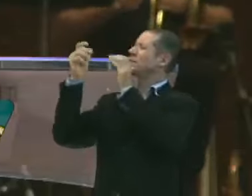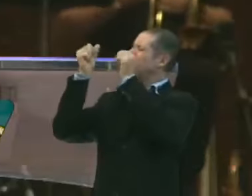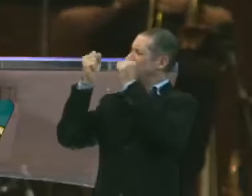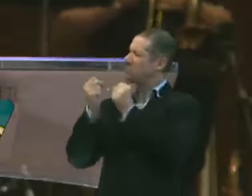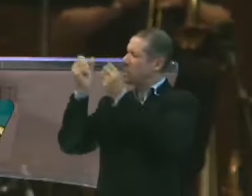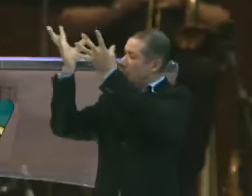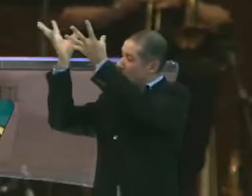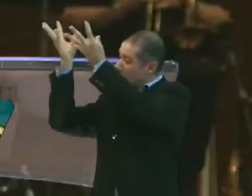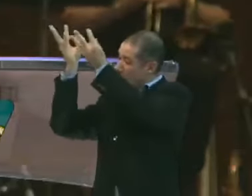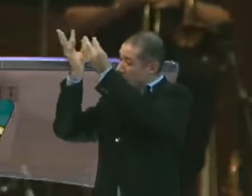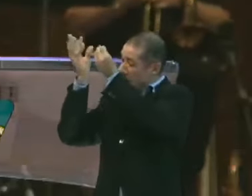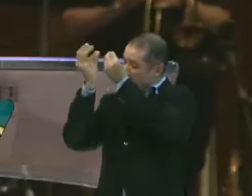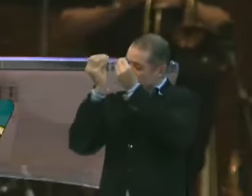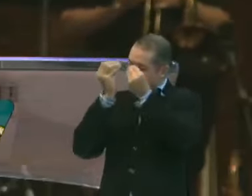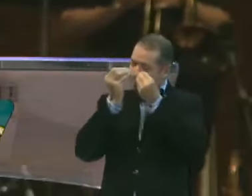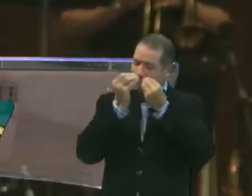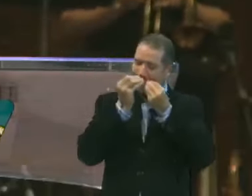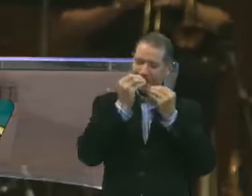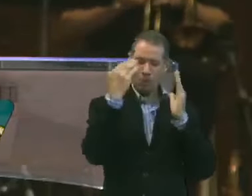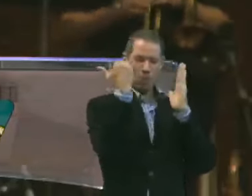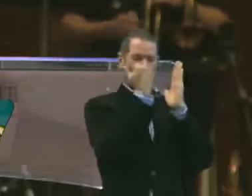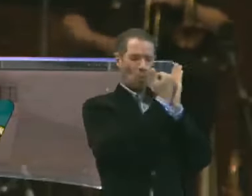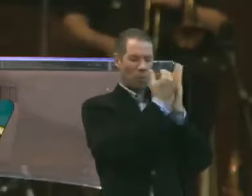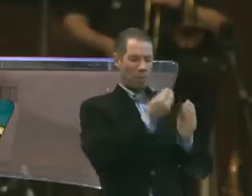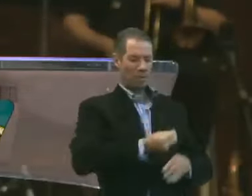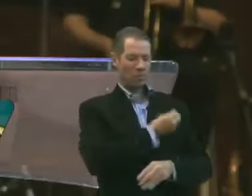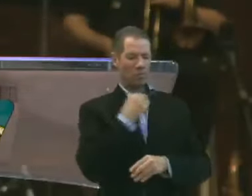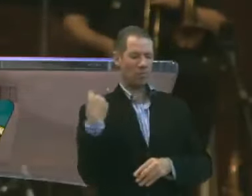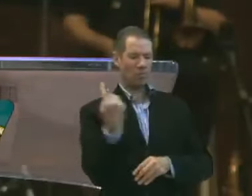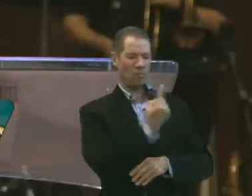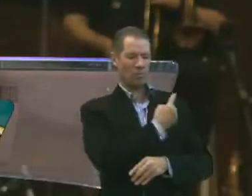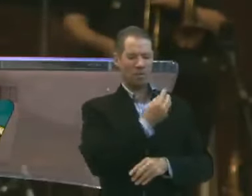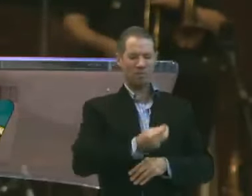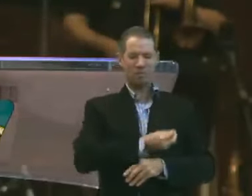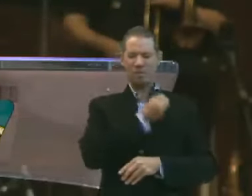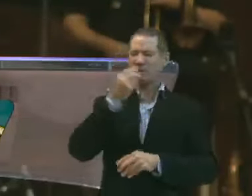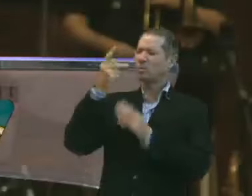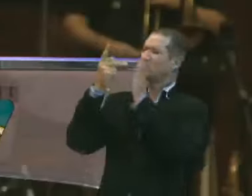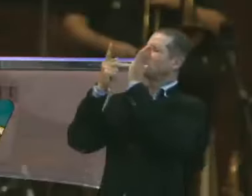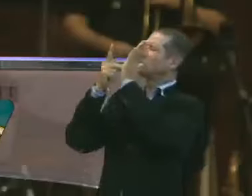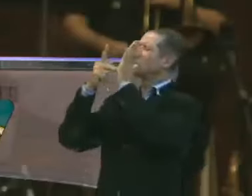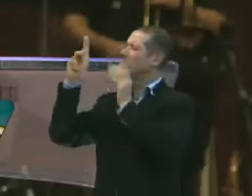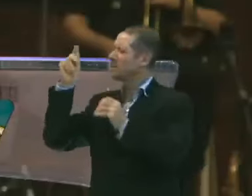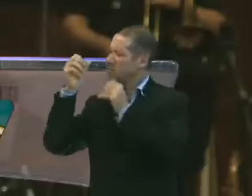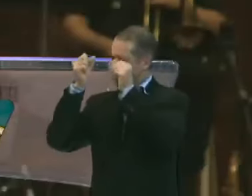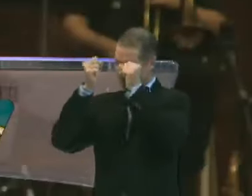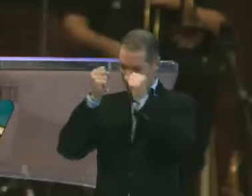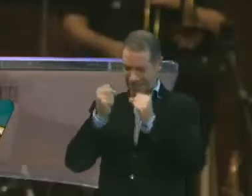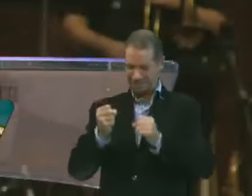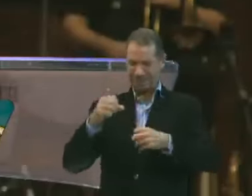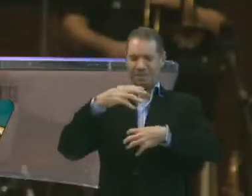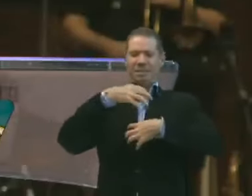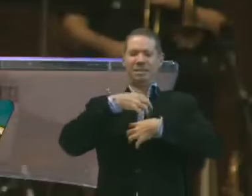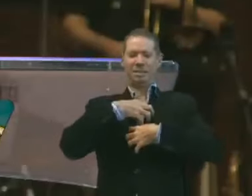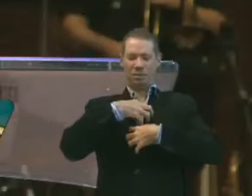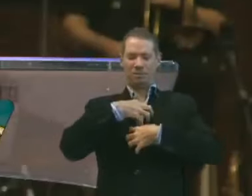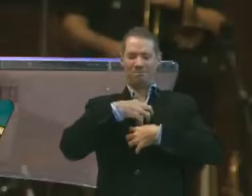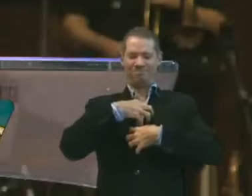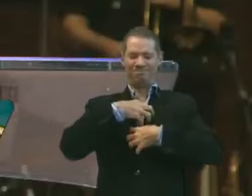receber o cumprimento delas nas nossas vidas. Vivendo as tuas promessas. Nós podemos sentir.